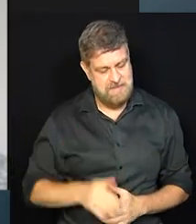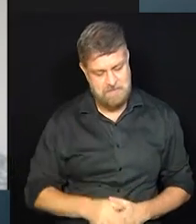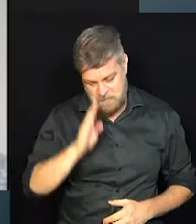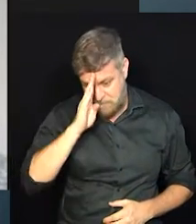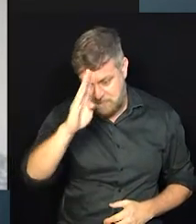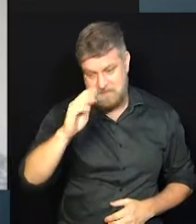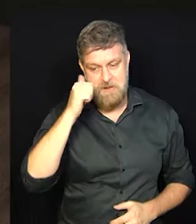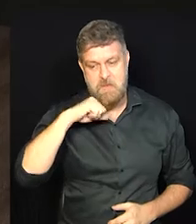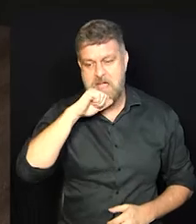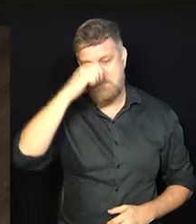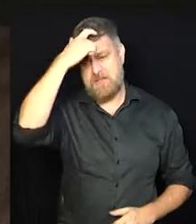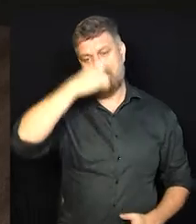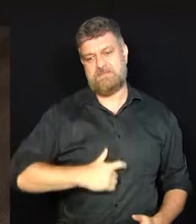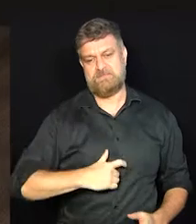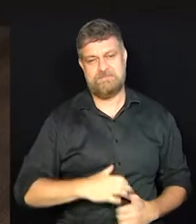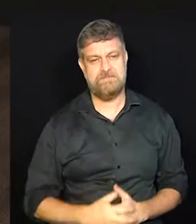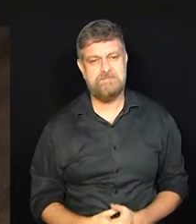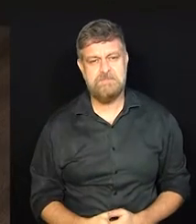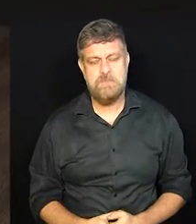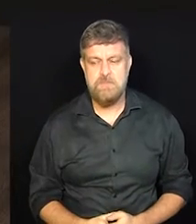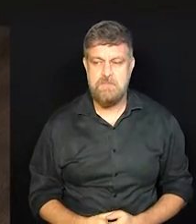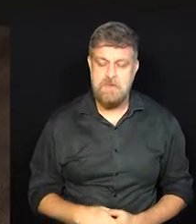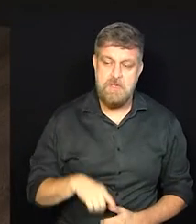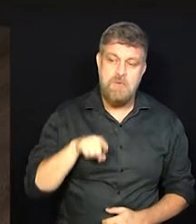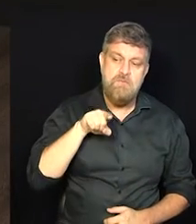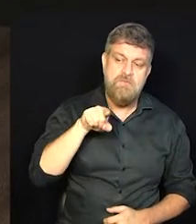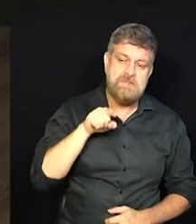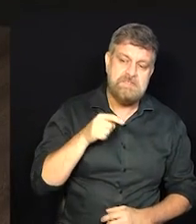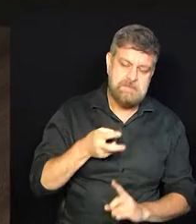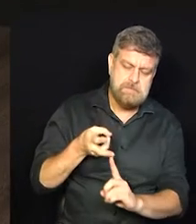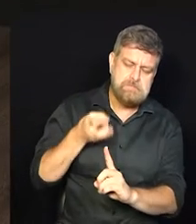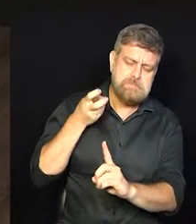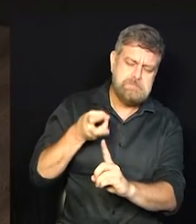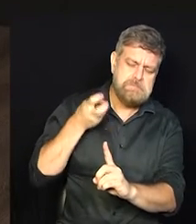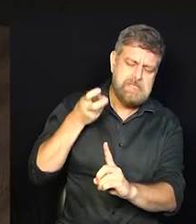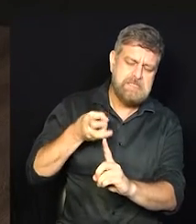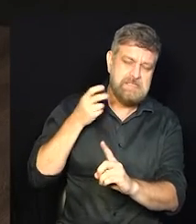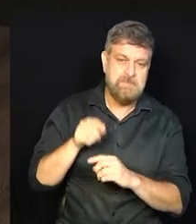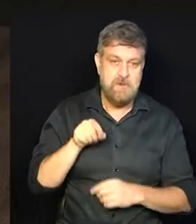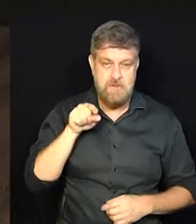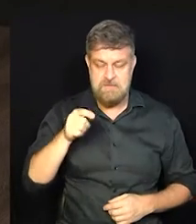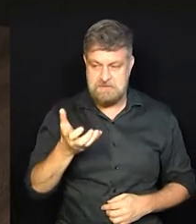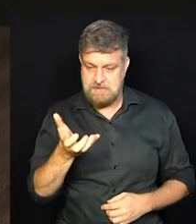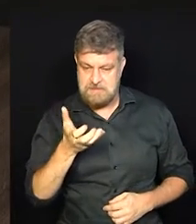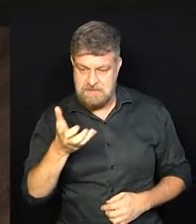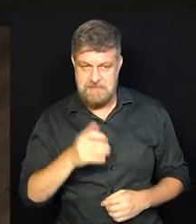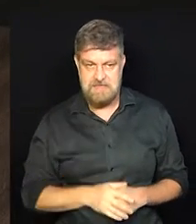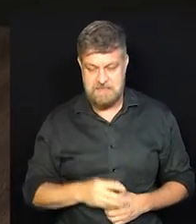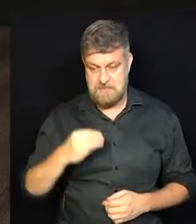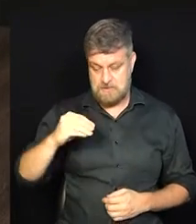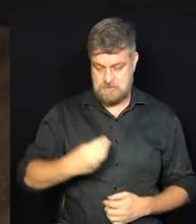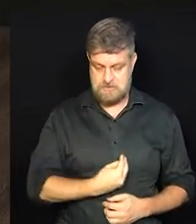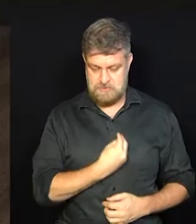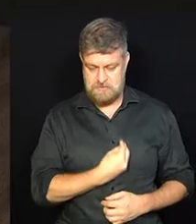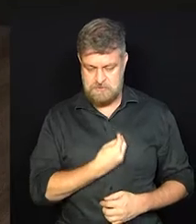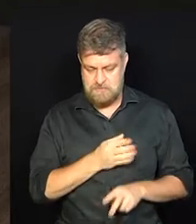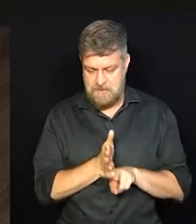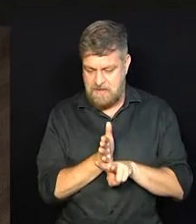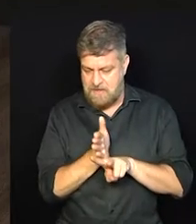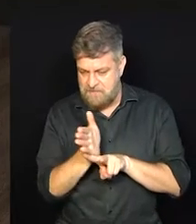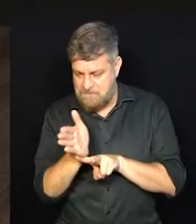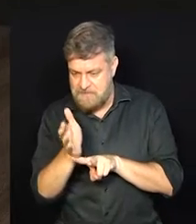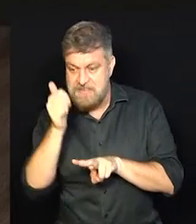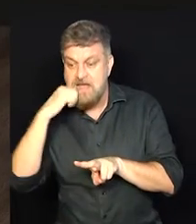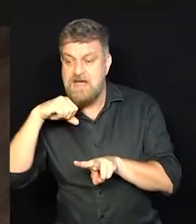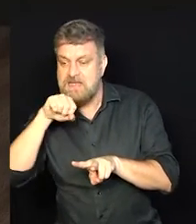mim, né? E aí, Natália, quando você se percebeu que queria aliar a maternidade e a